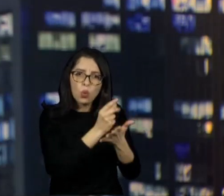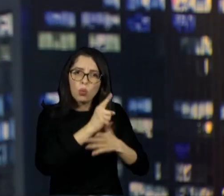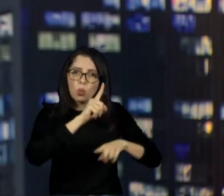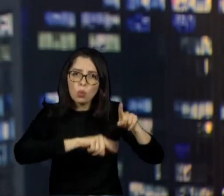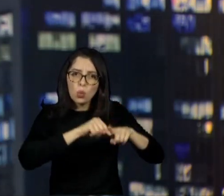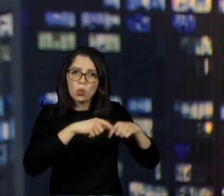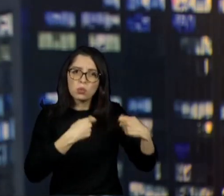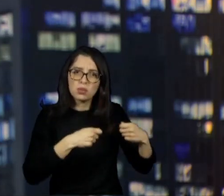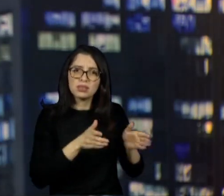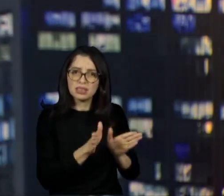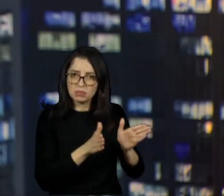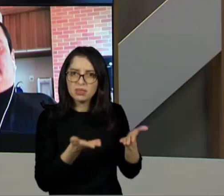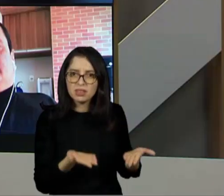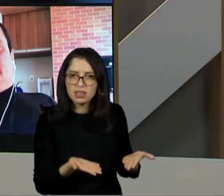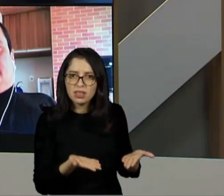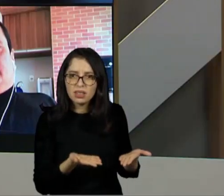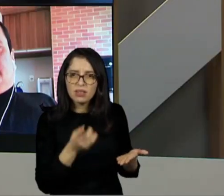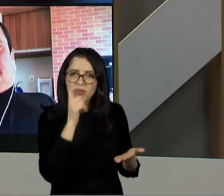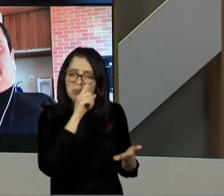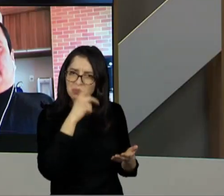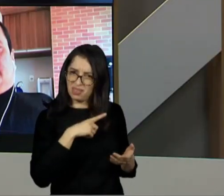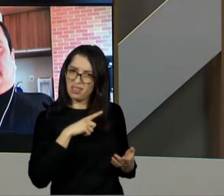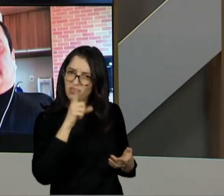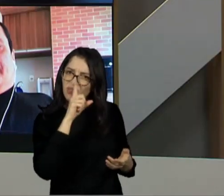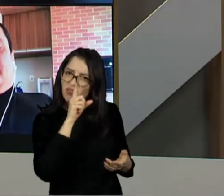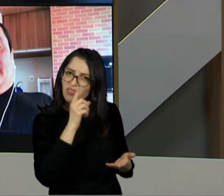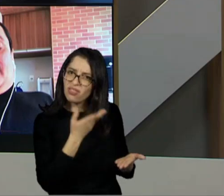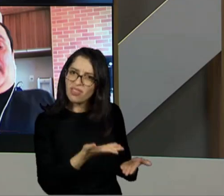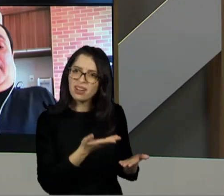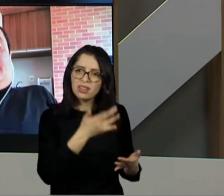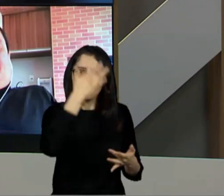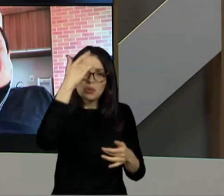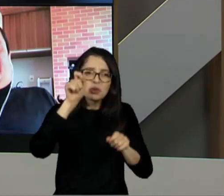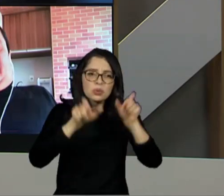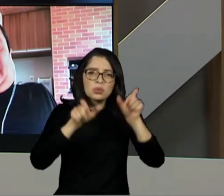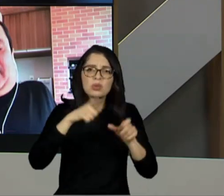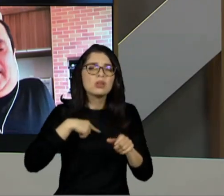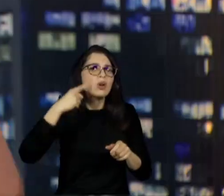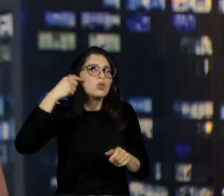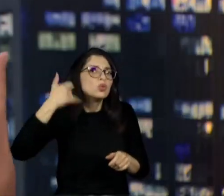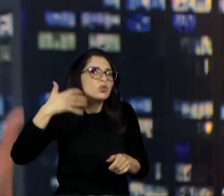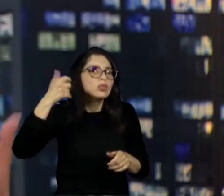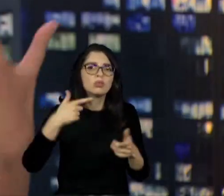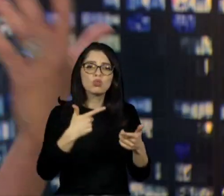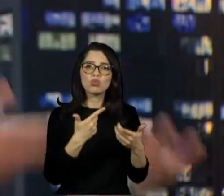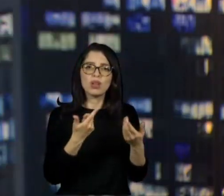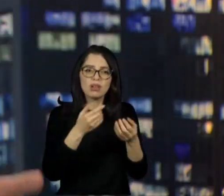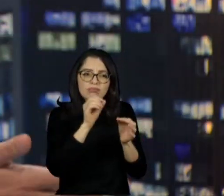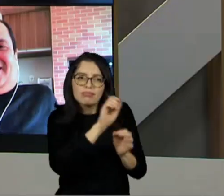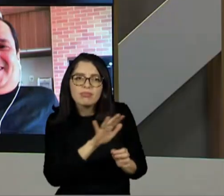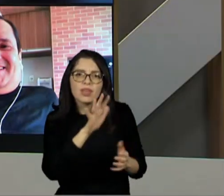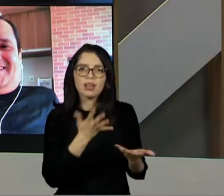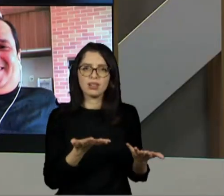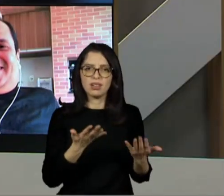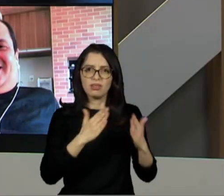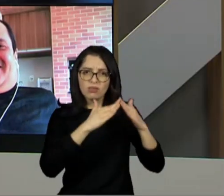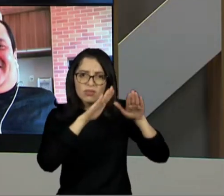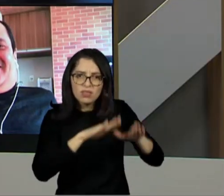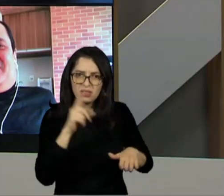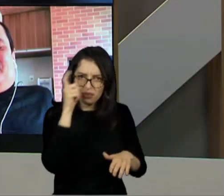acessibilidade está para as pessoas que menos precisam dela, não é? Jairo, aí fica difícil, nesse sentido, dizer para a pessoa que fique em casa, né?